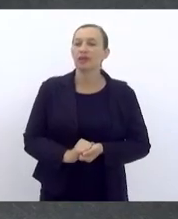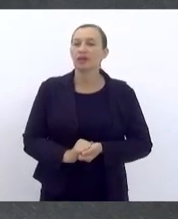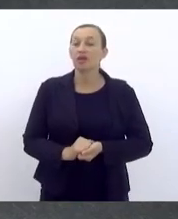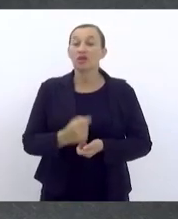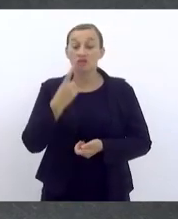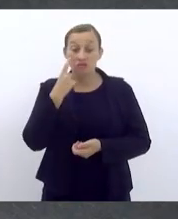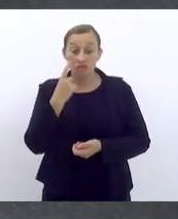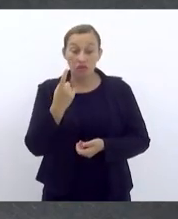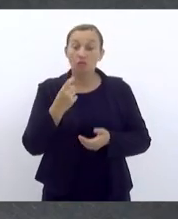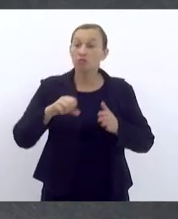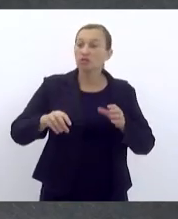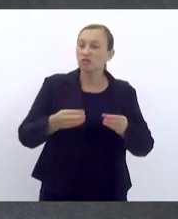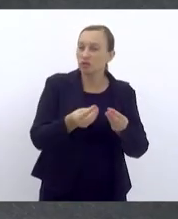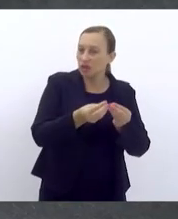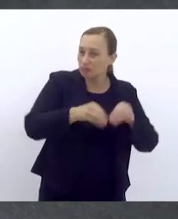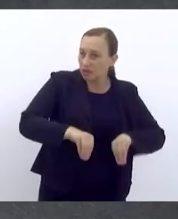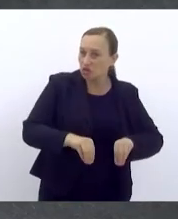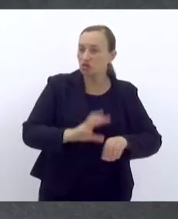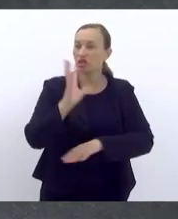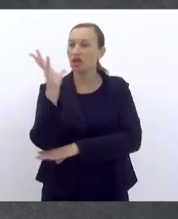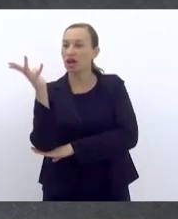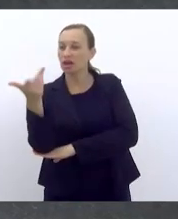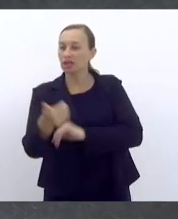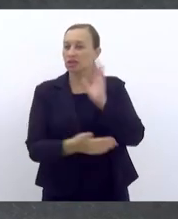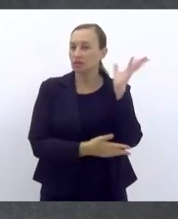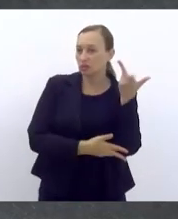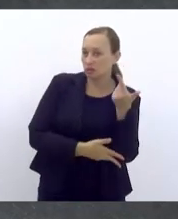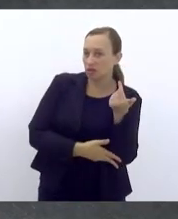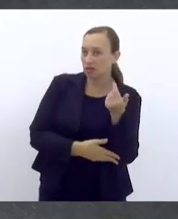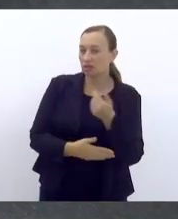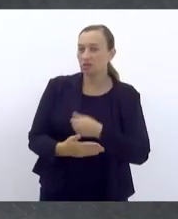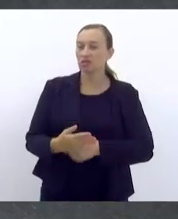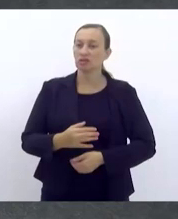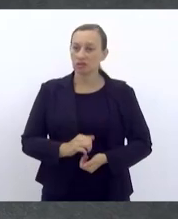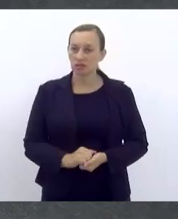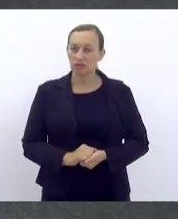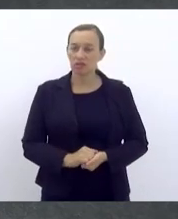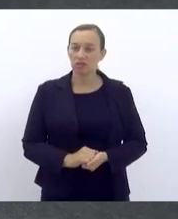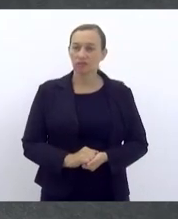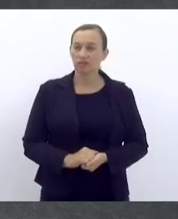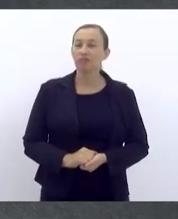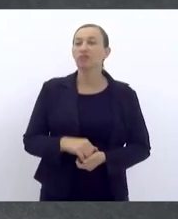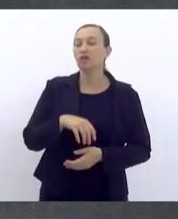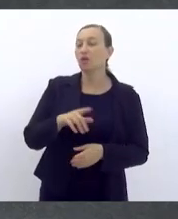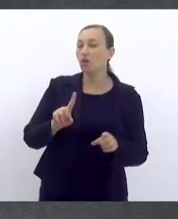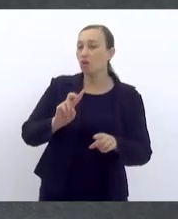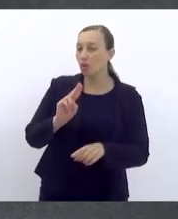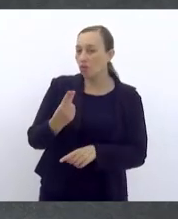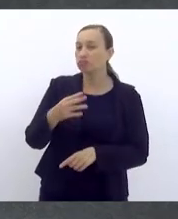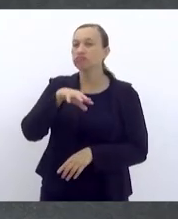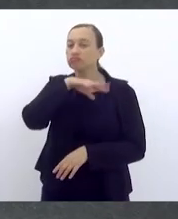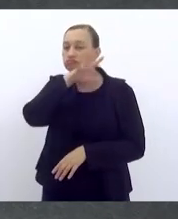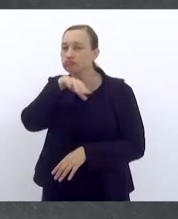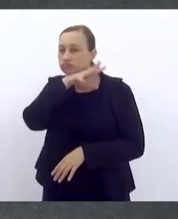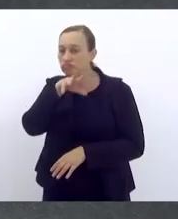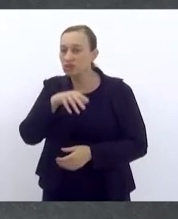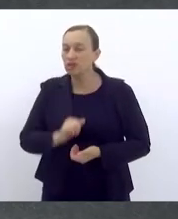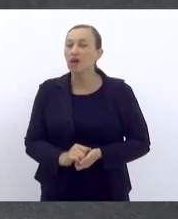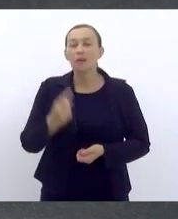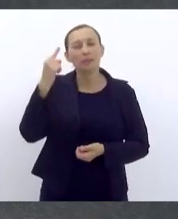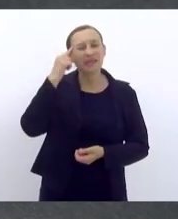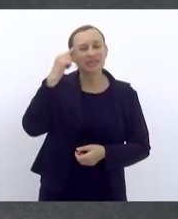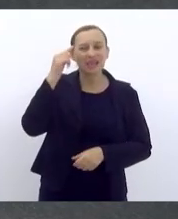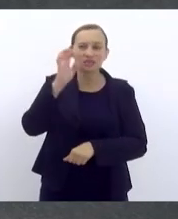destruição da natureza e até mesmo de maus tratos aos animais. Pensar num Estado